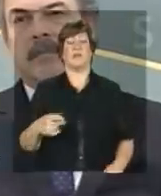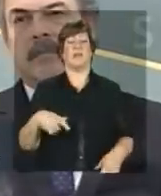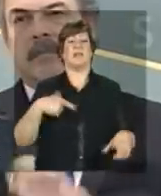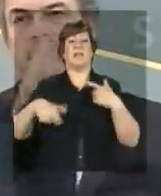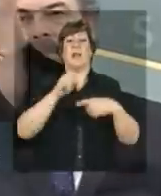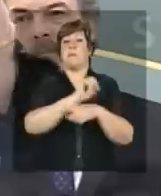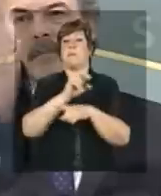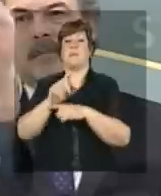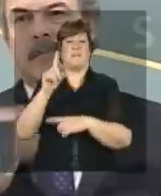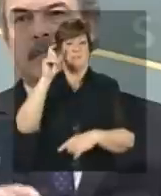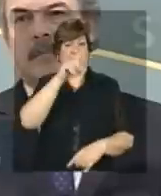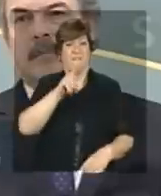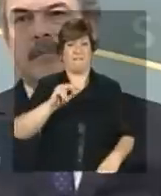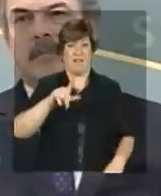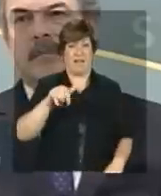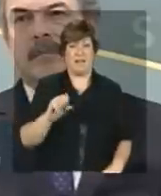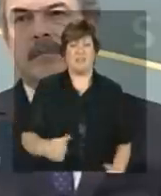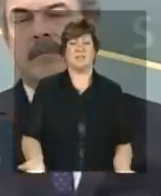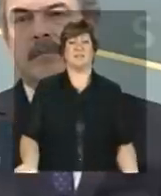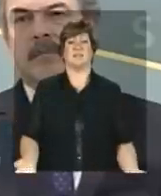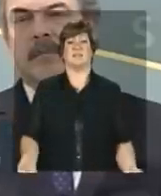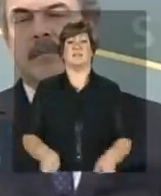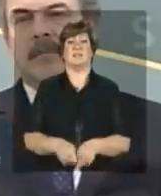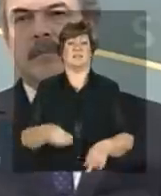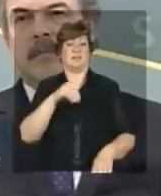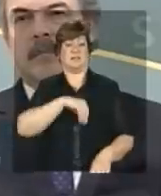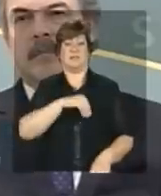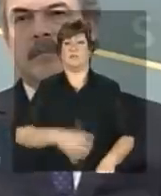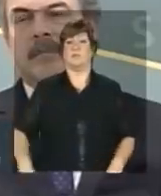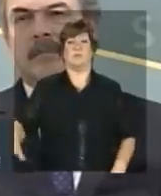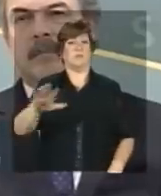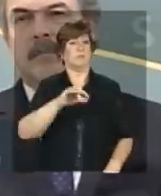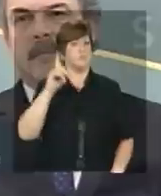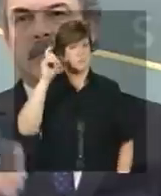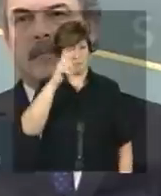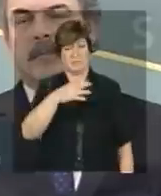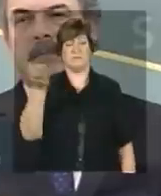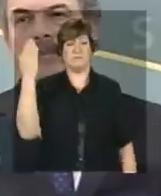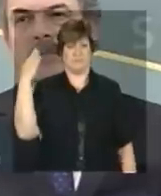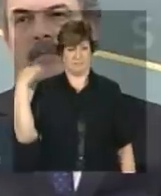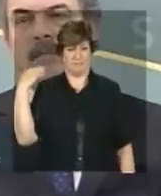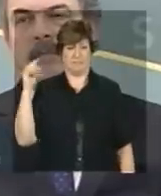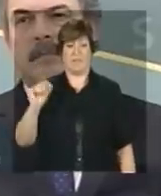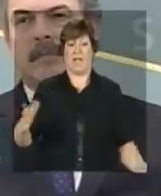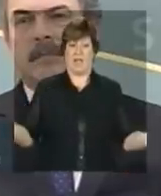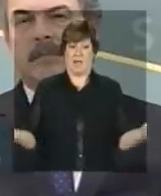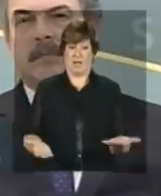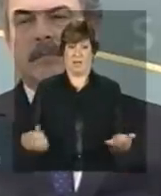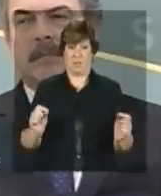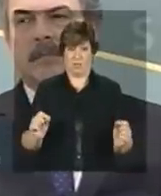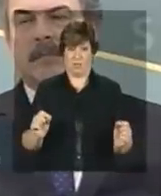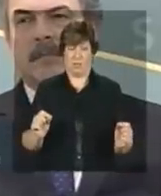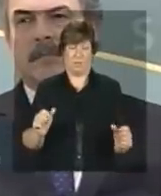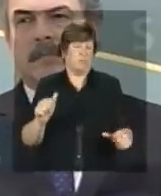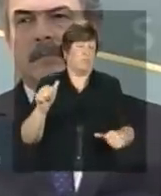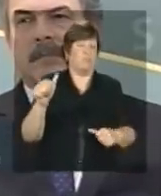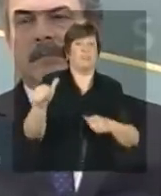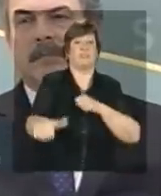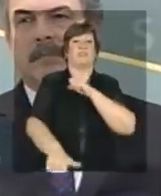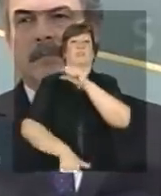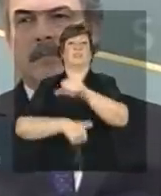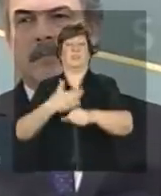gerar emprego e pela dificuldade de distribuir renda. A grande mudança introduzida